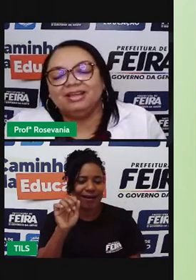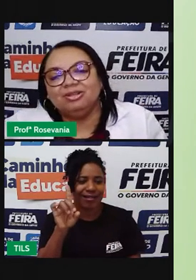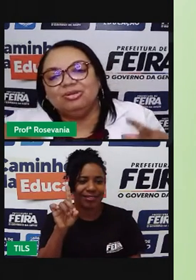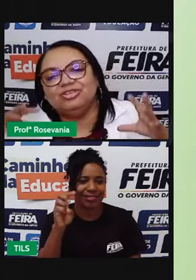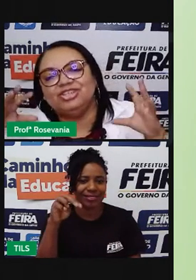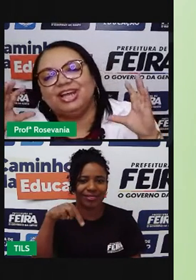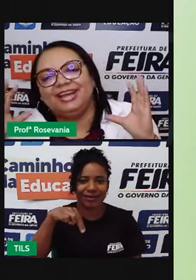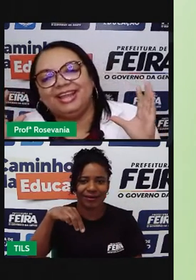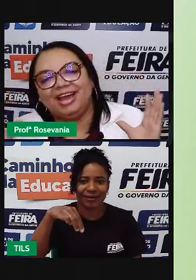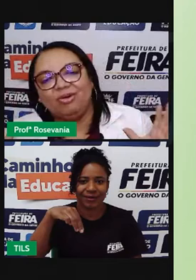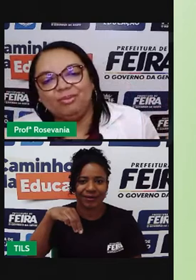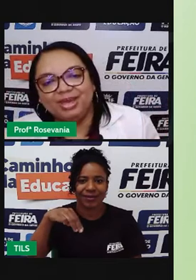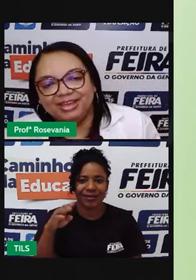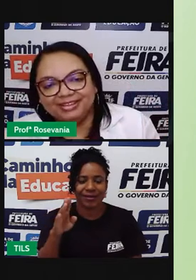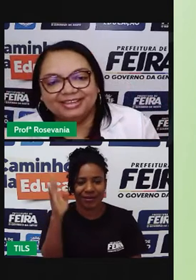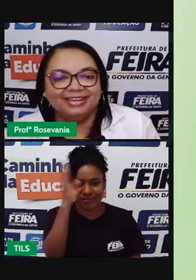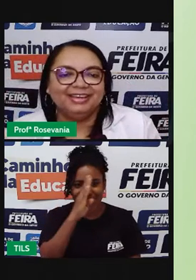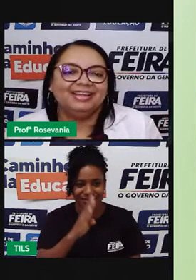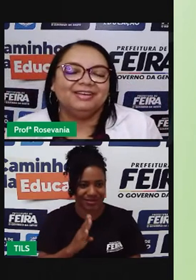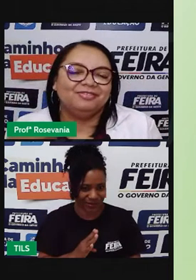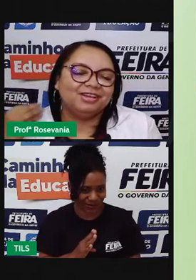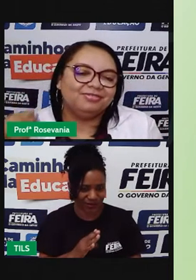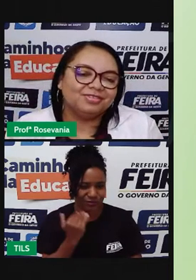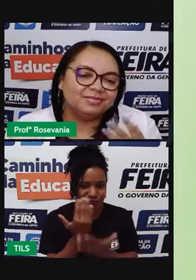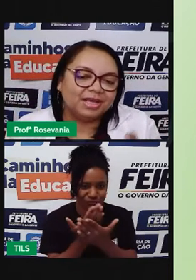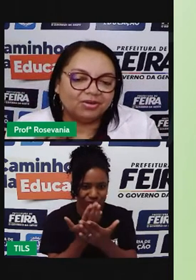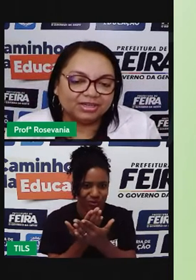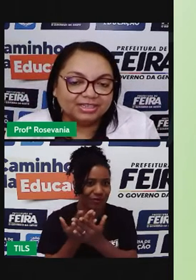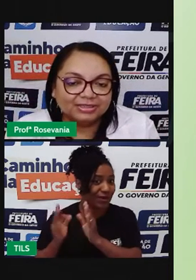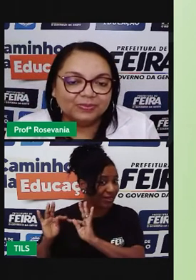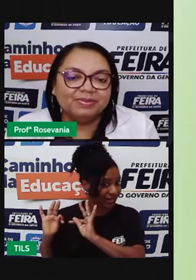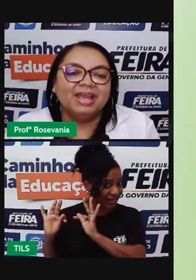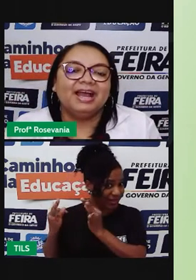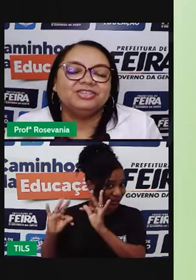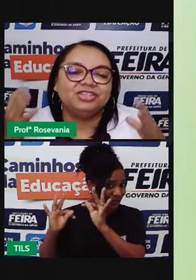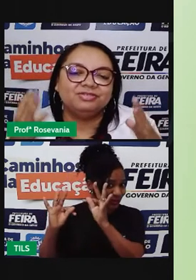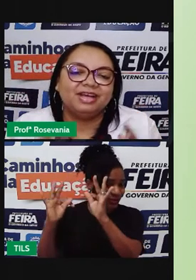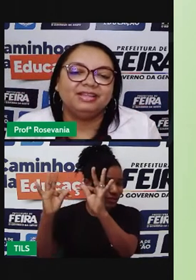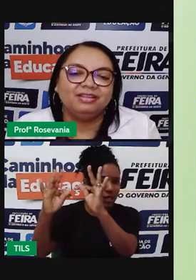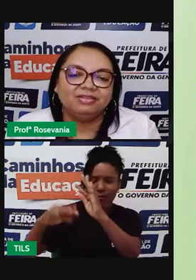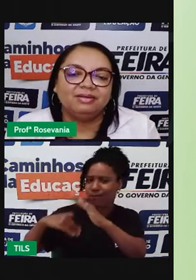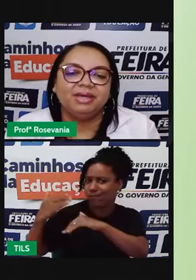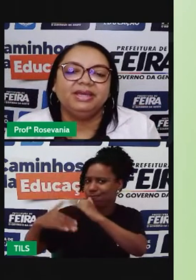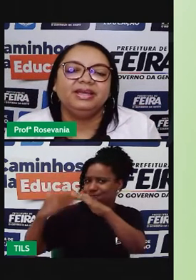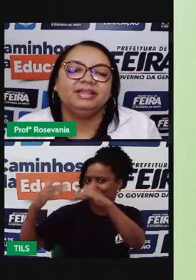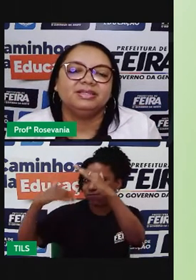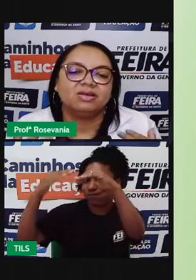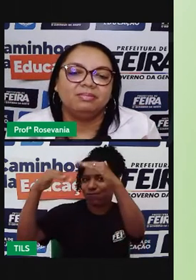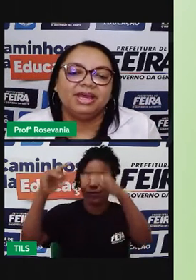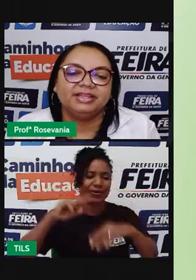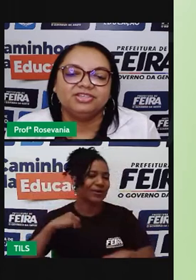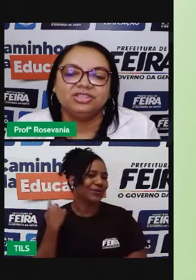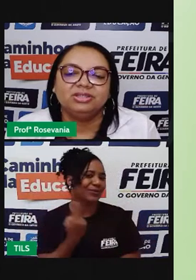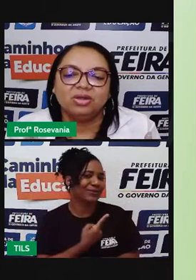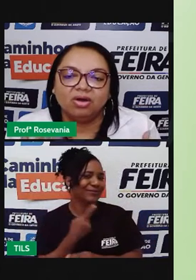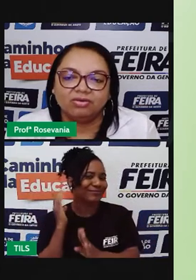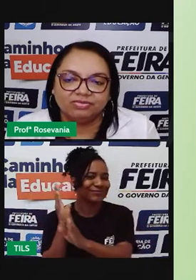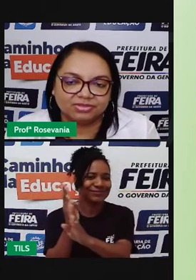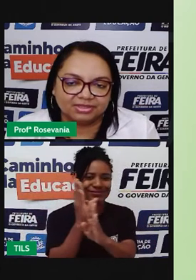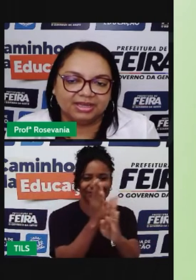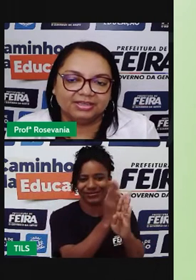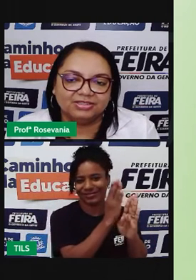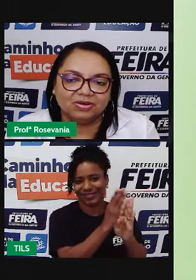quando a tecnologia, ela aumenta, né, ela vai se melhorando, a gente vai tendo também a descoberta de